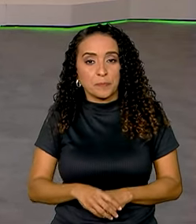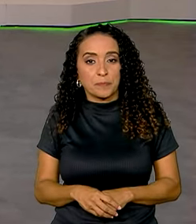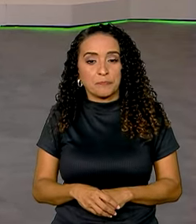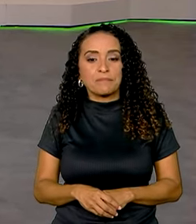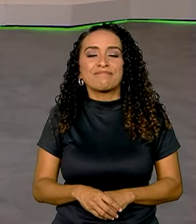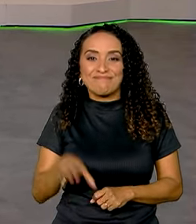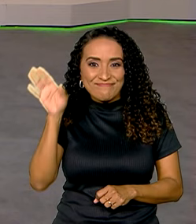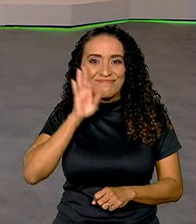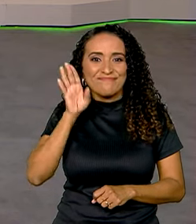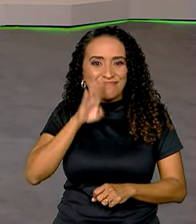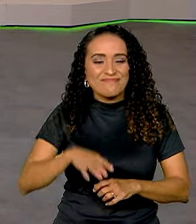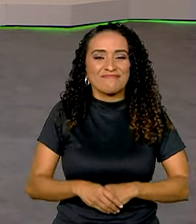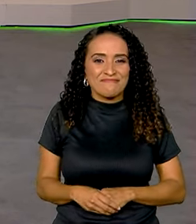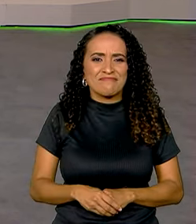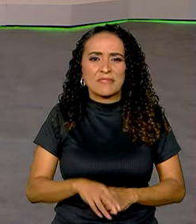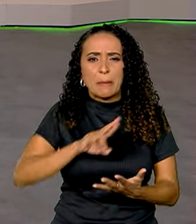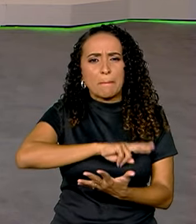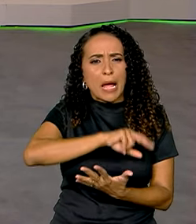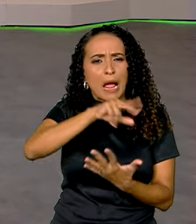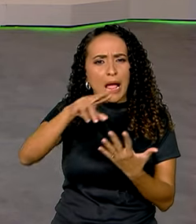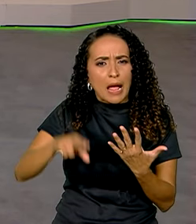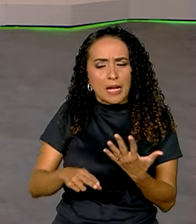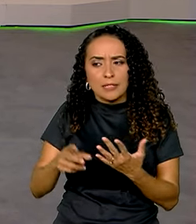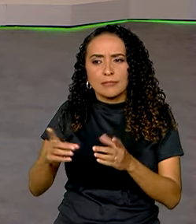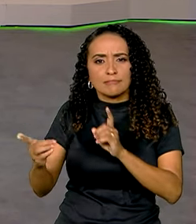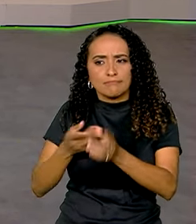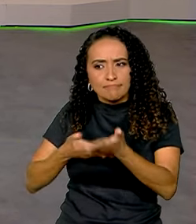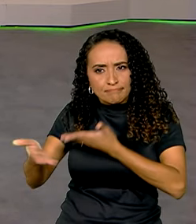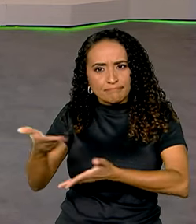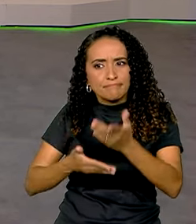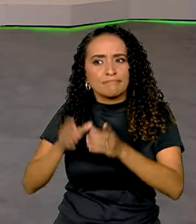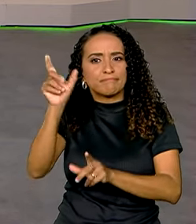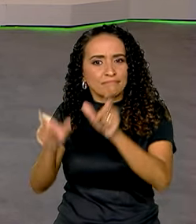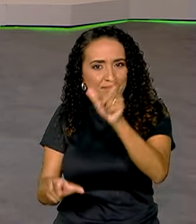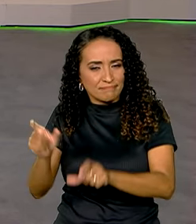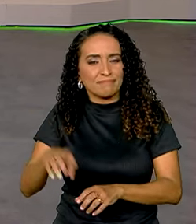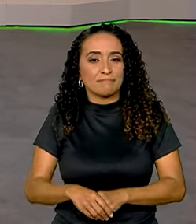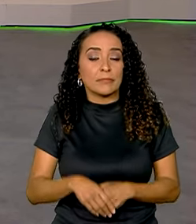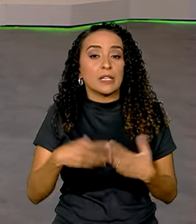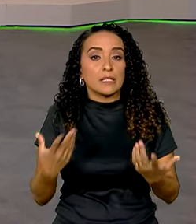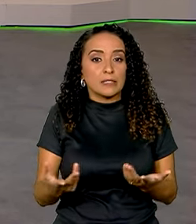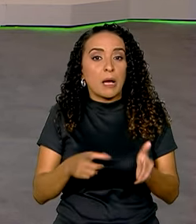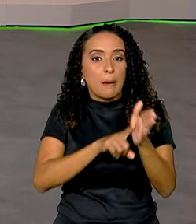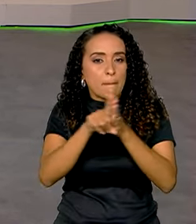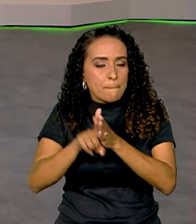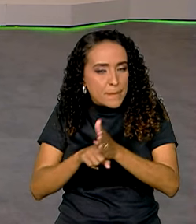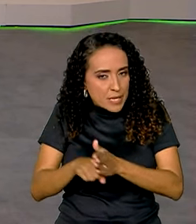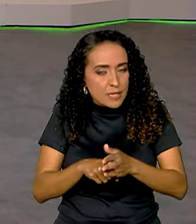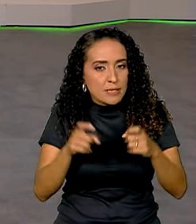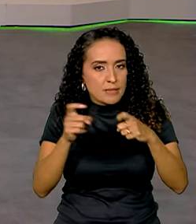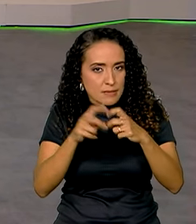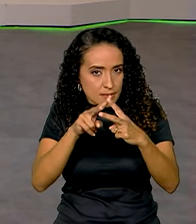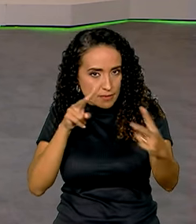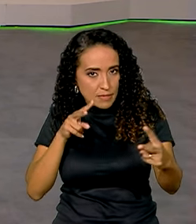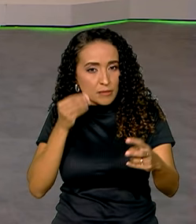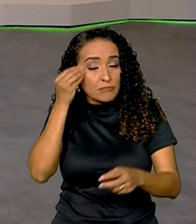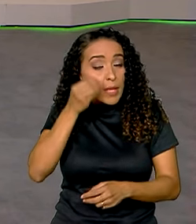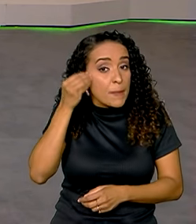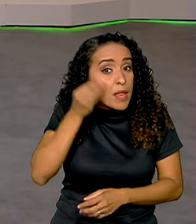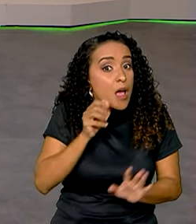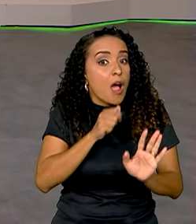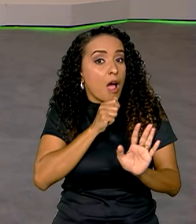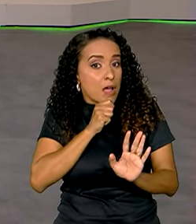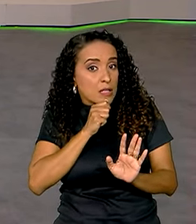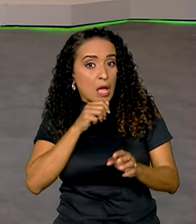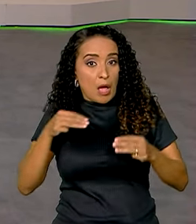Muito legal, né, gente? Diversidade de atendimento do cidadão. Bom, a perícia por telemedicina ainda está em fase experimental